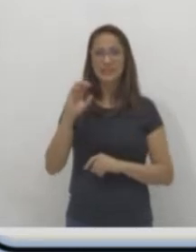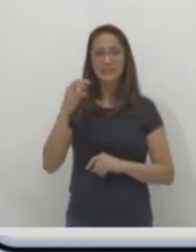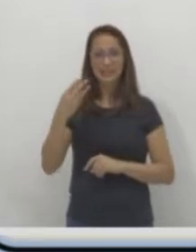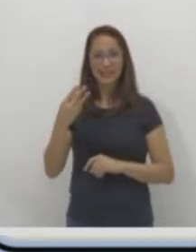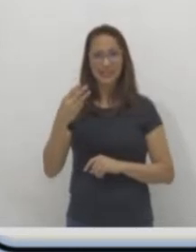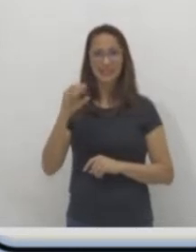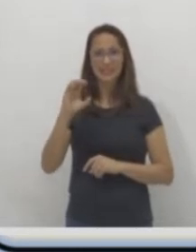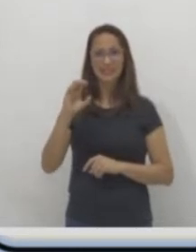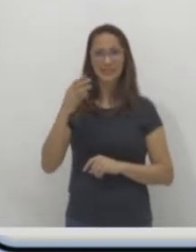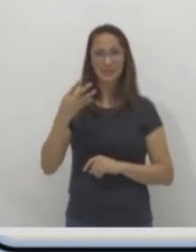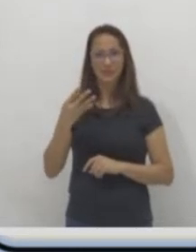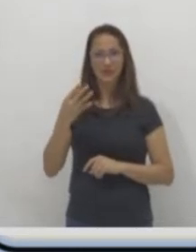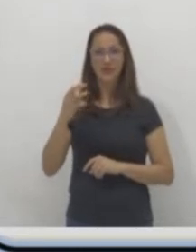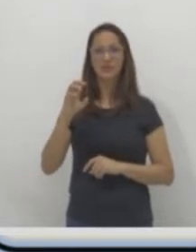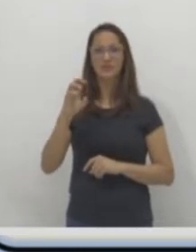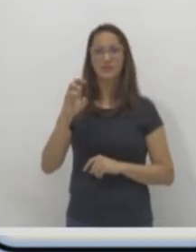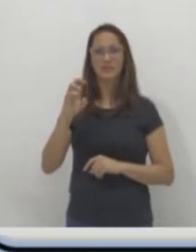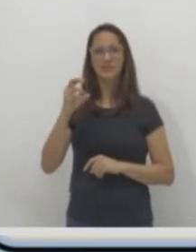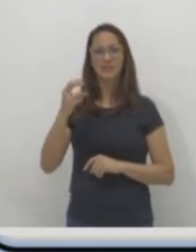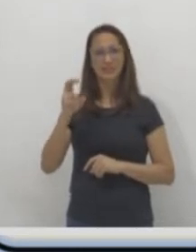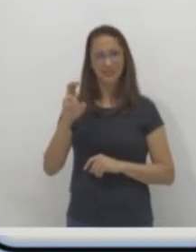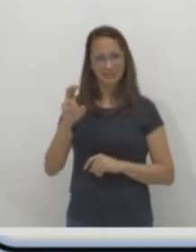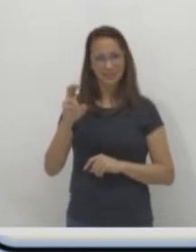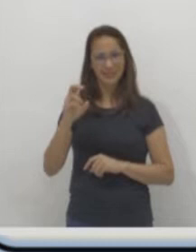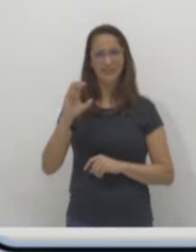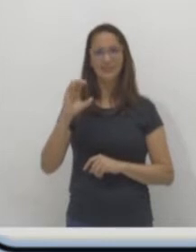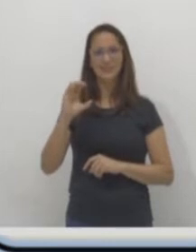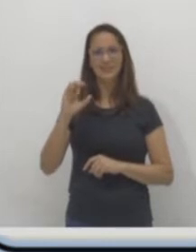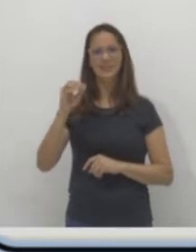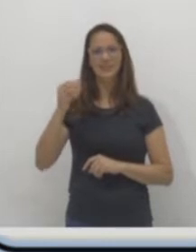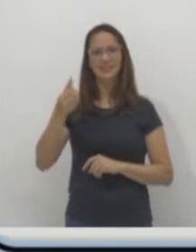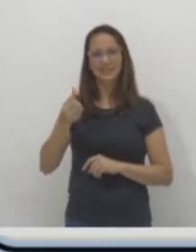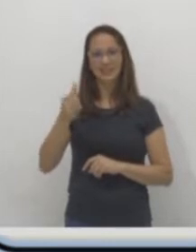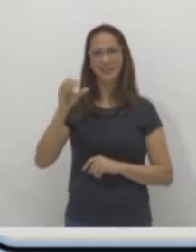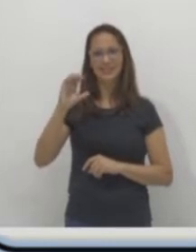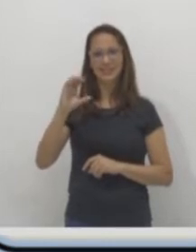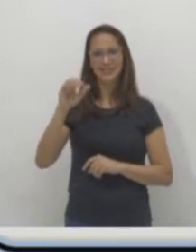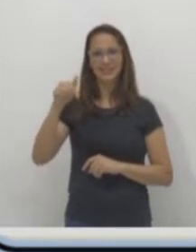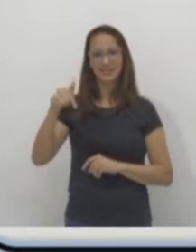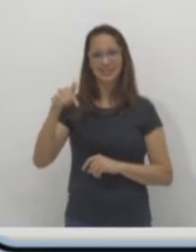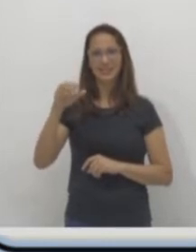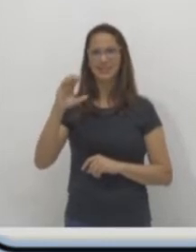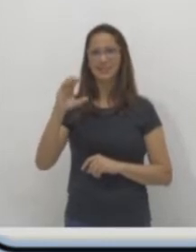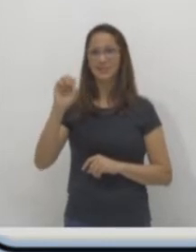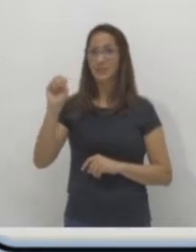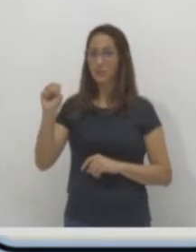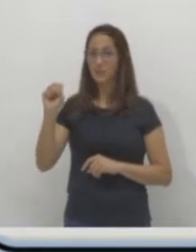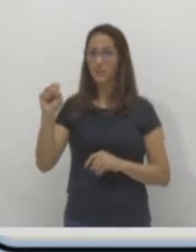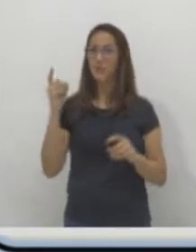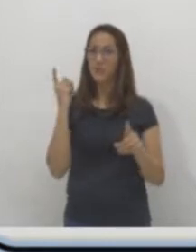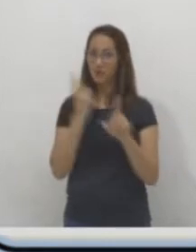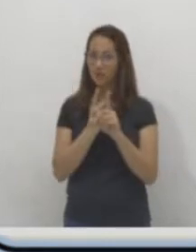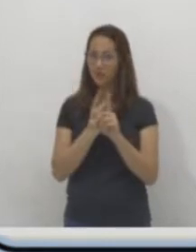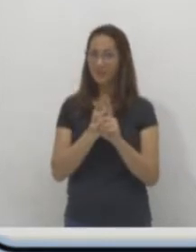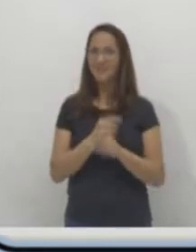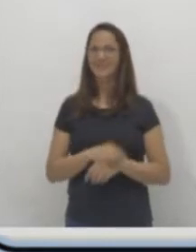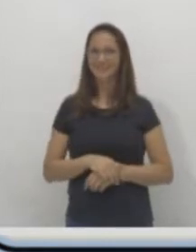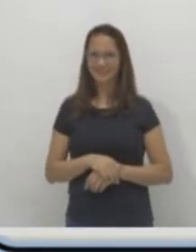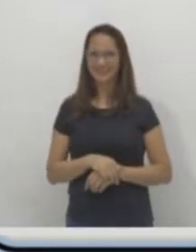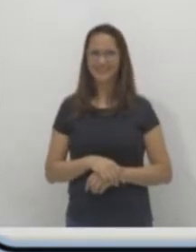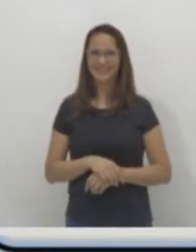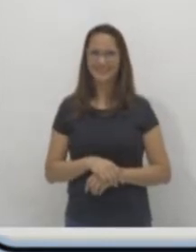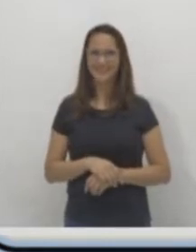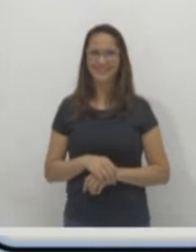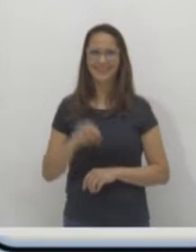C4, C5, C6, C7, C8. Parabéns, minha querida. Você está realmente